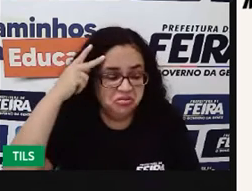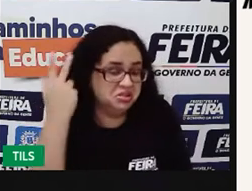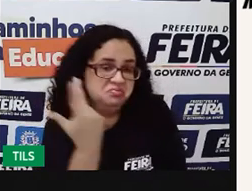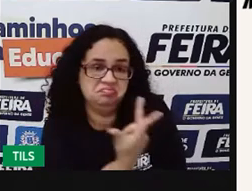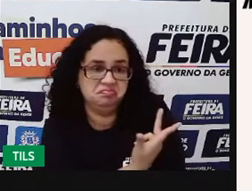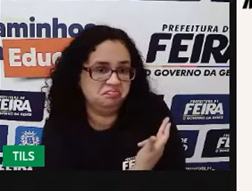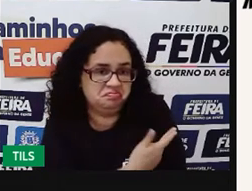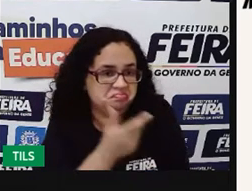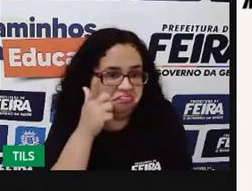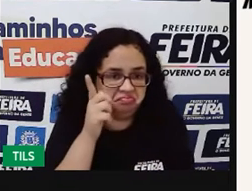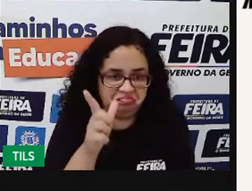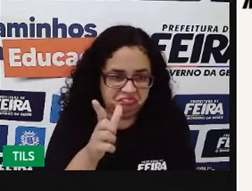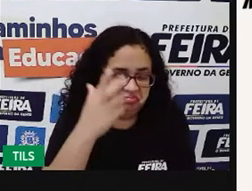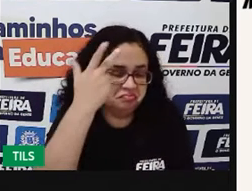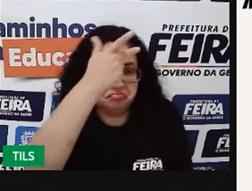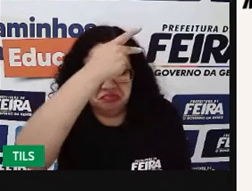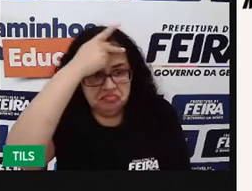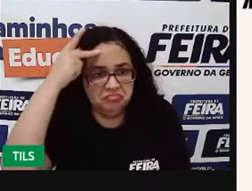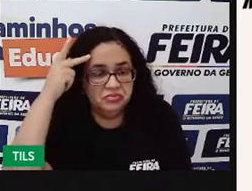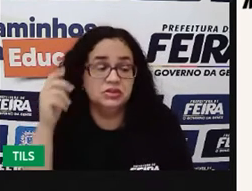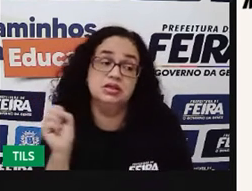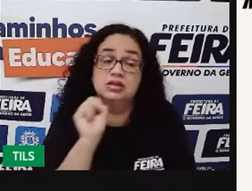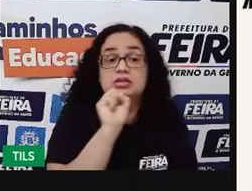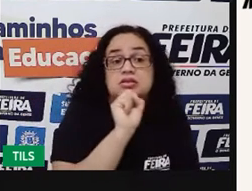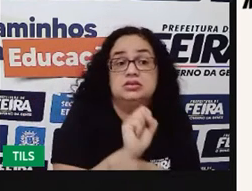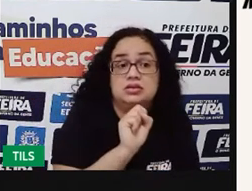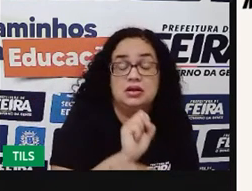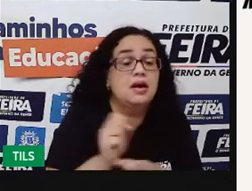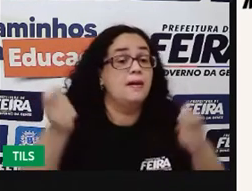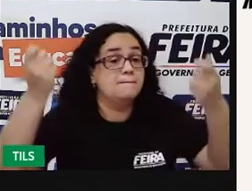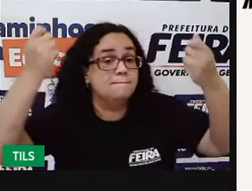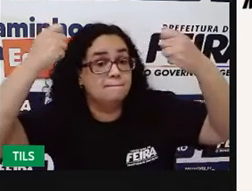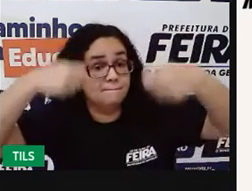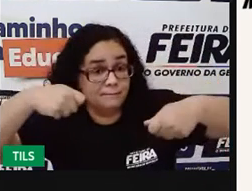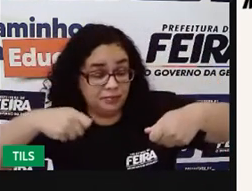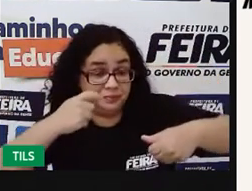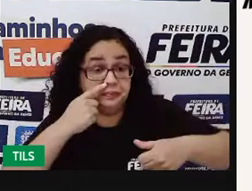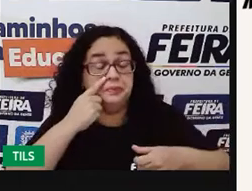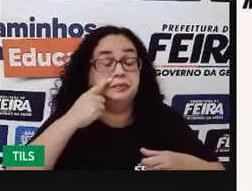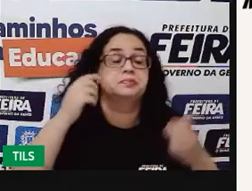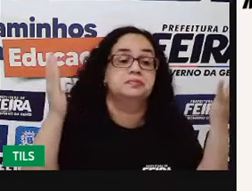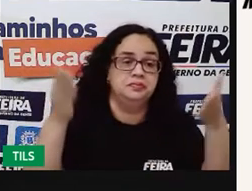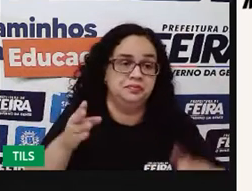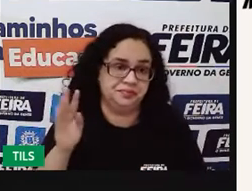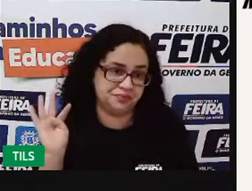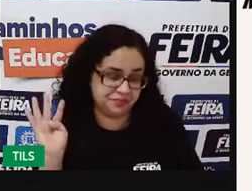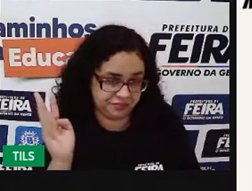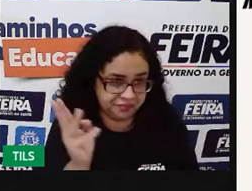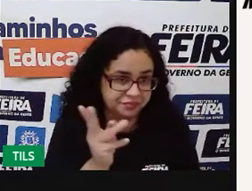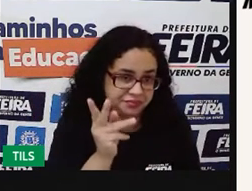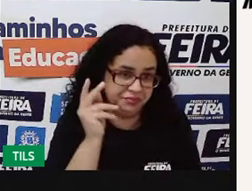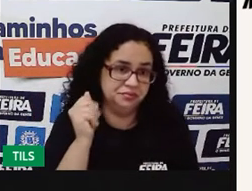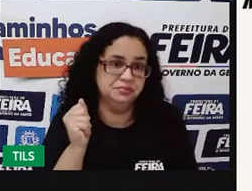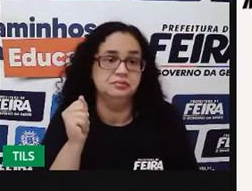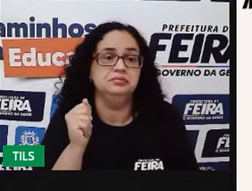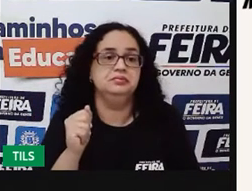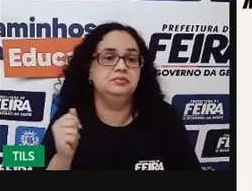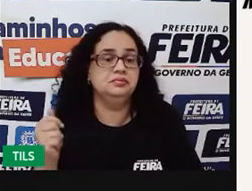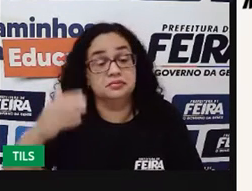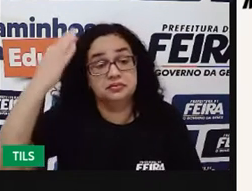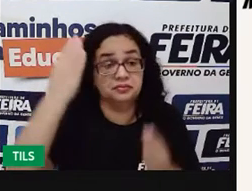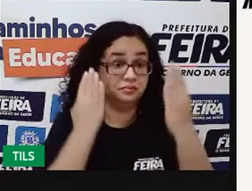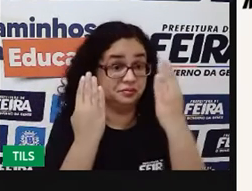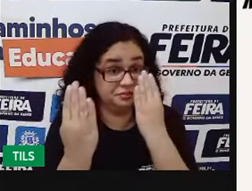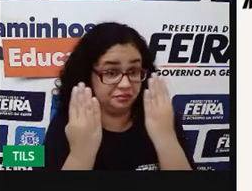A população da maneira esperada e necessária pra o momento. E tudo isso faz parte também de uma avaliação